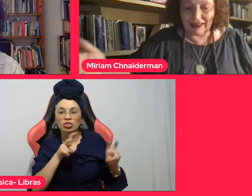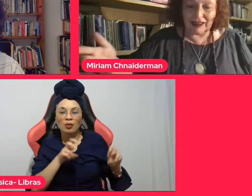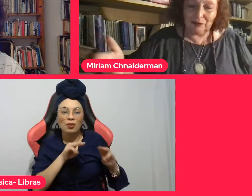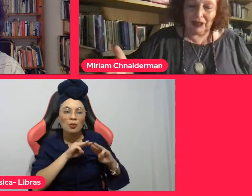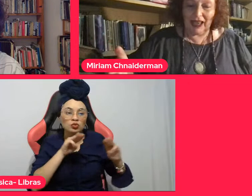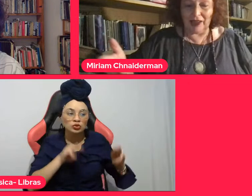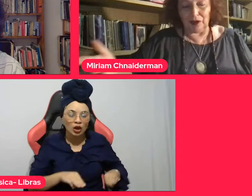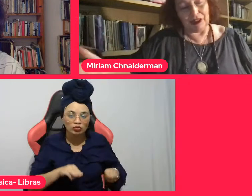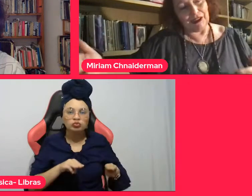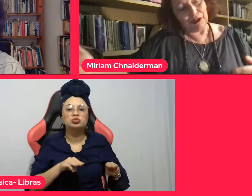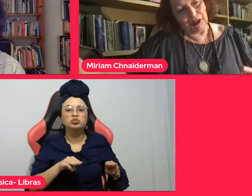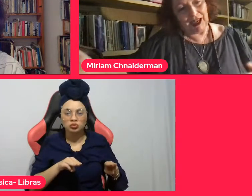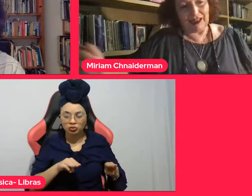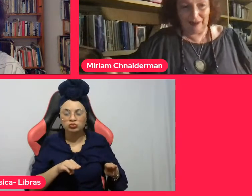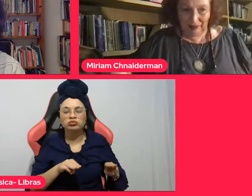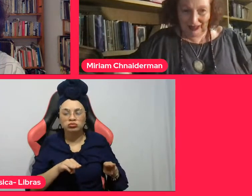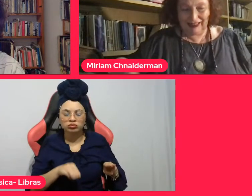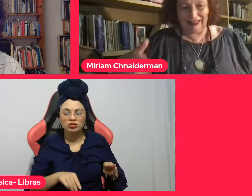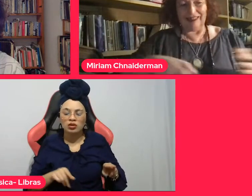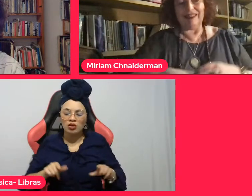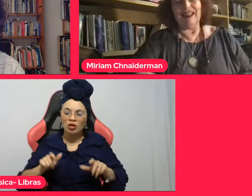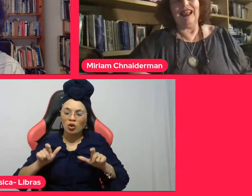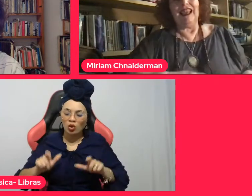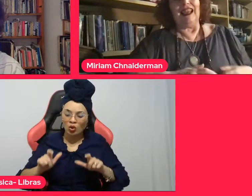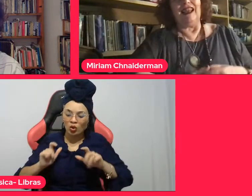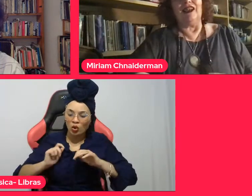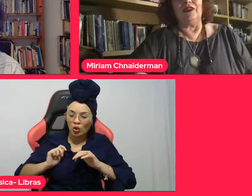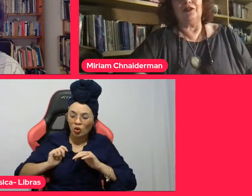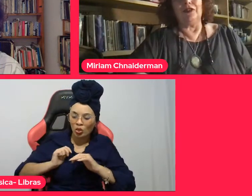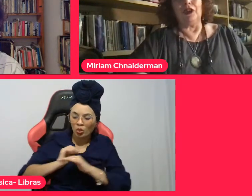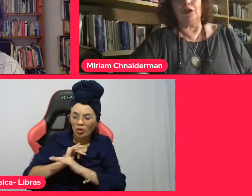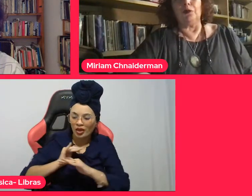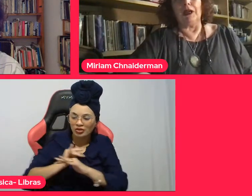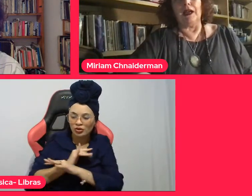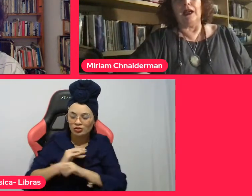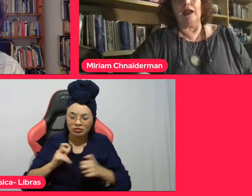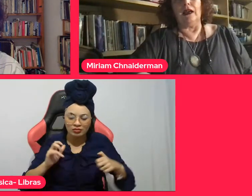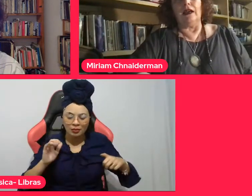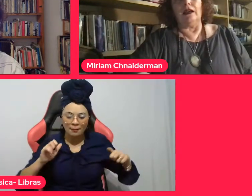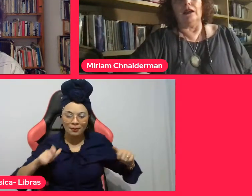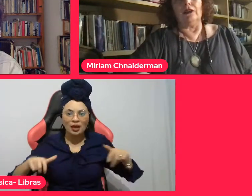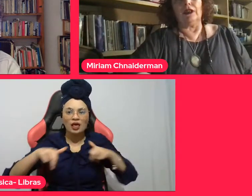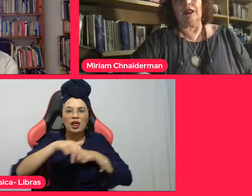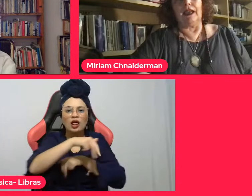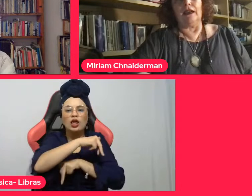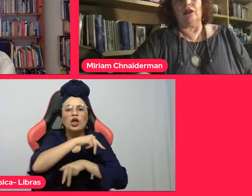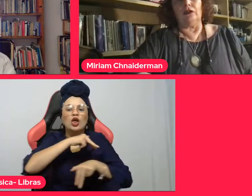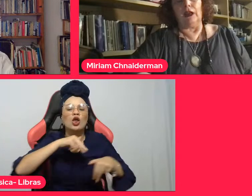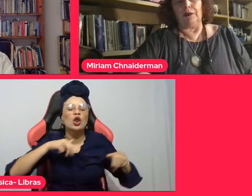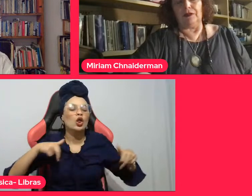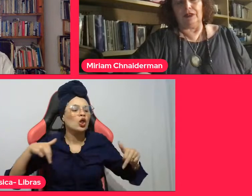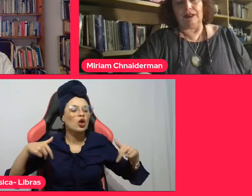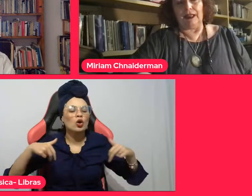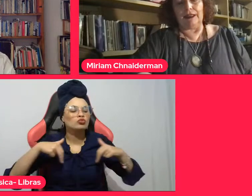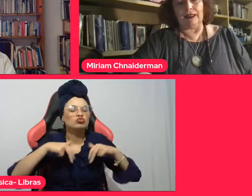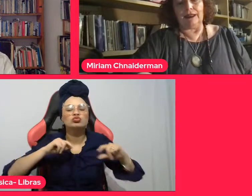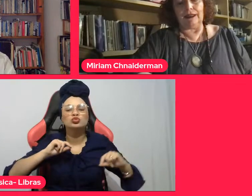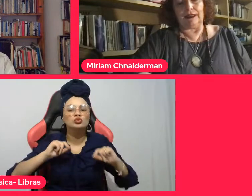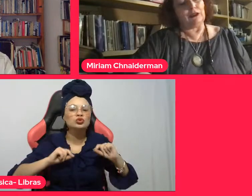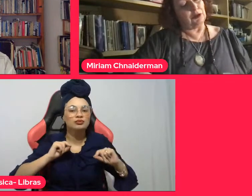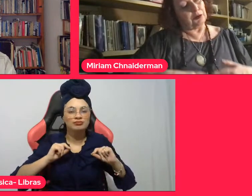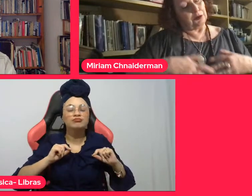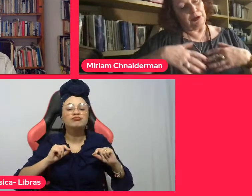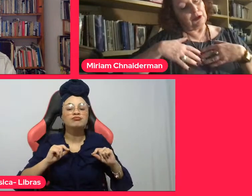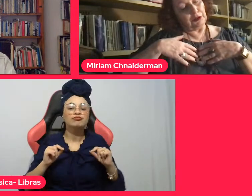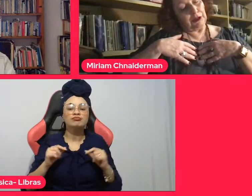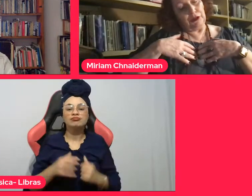cidade caminhar olhando e olhar caminhando, foi uma... Eu queria contar para vocês que